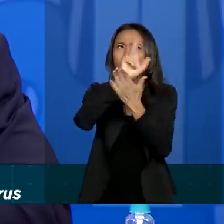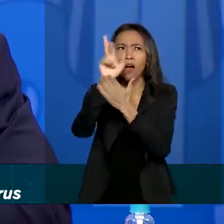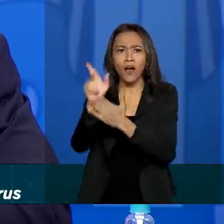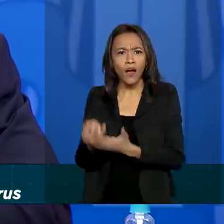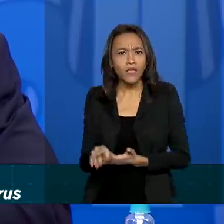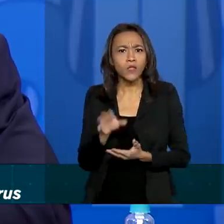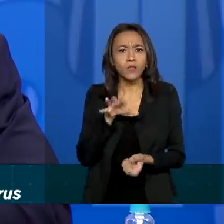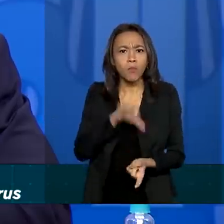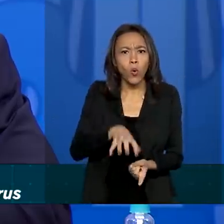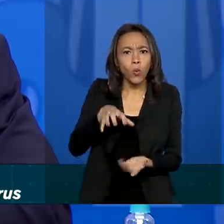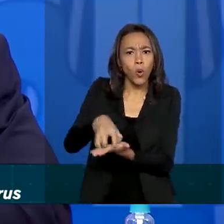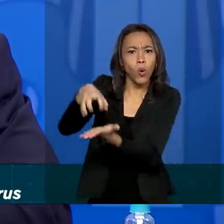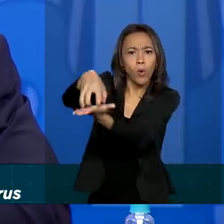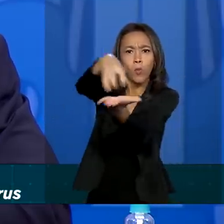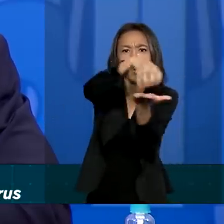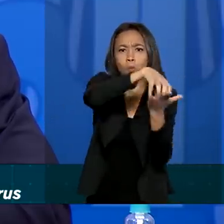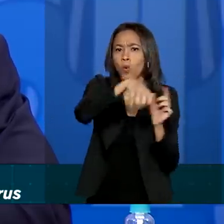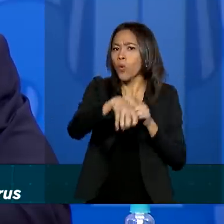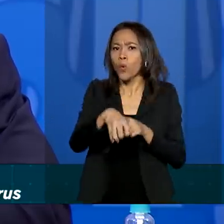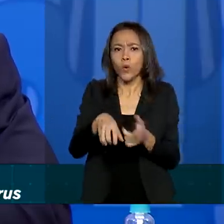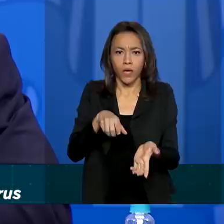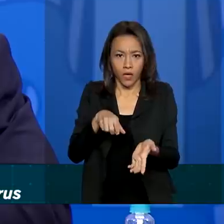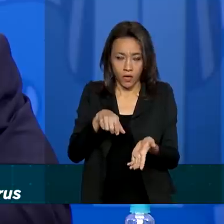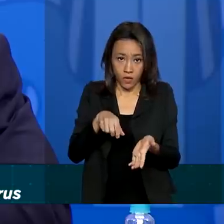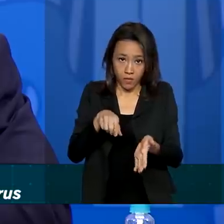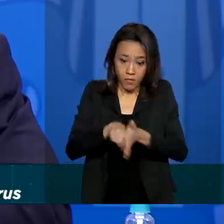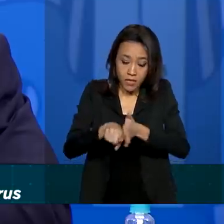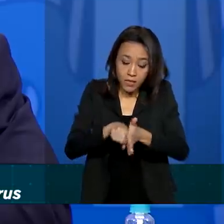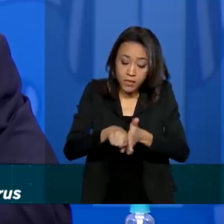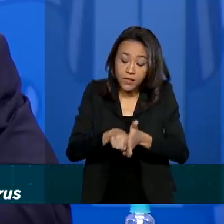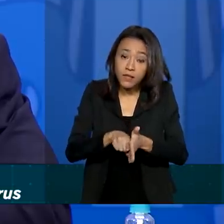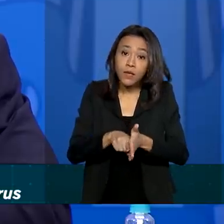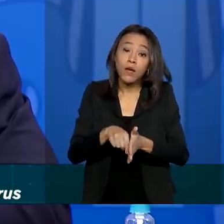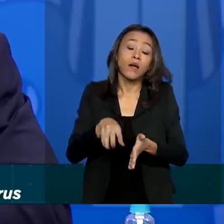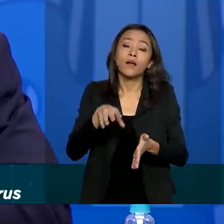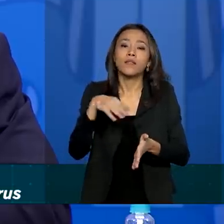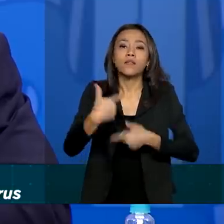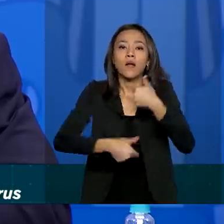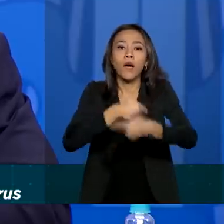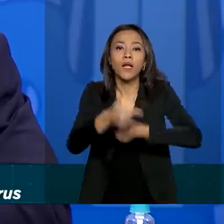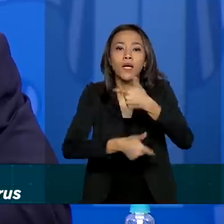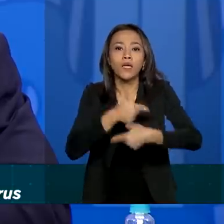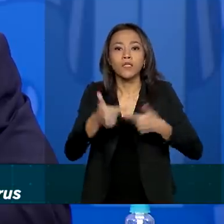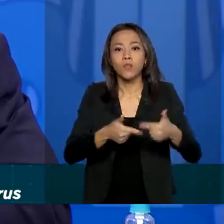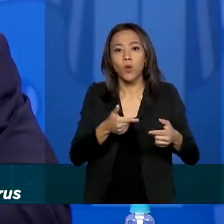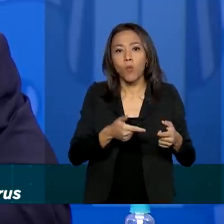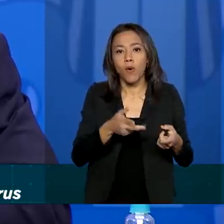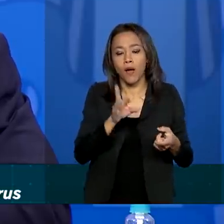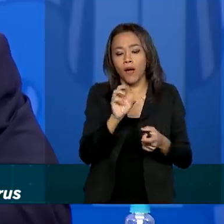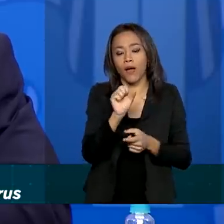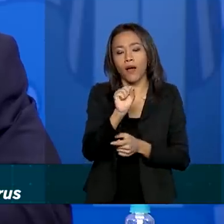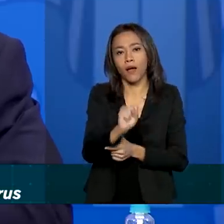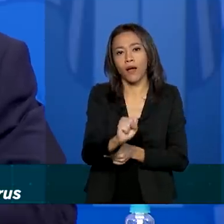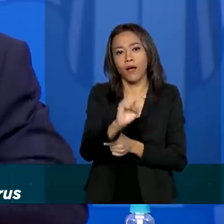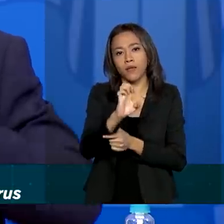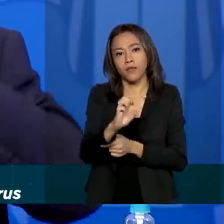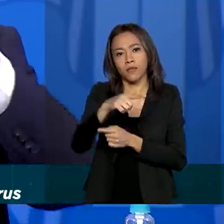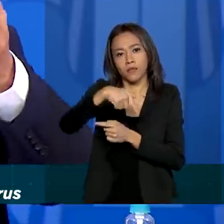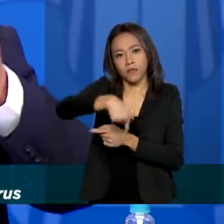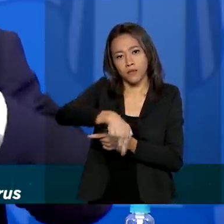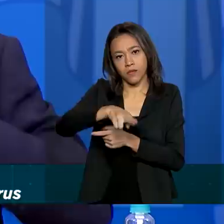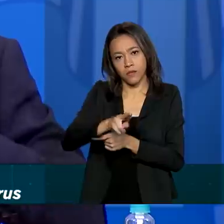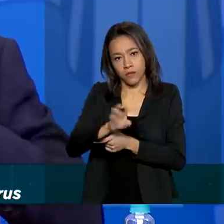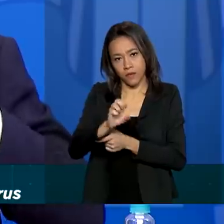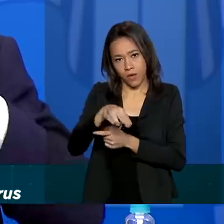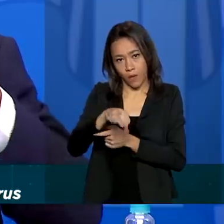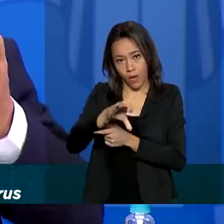laboratórios têm trabalhado no sequenciamento do vírus. Por que isso é importante? Porque o vírus que está aqui no Brasil, embora ele tenha